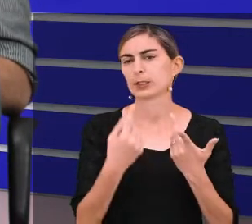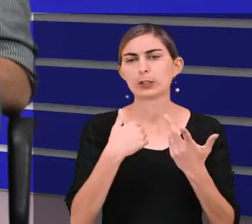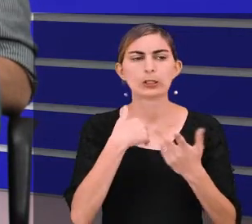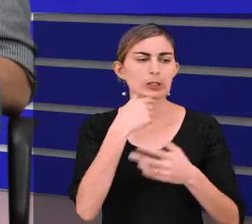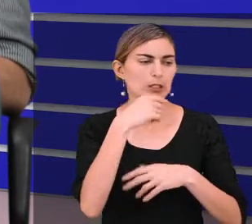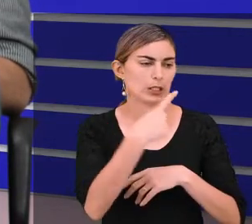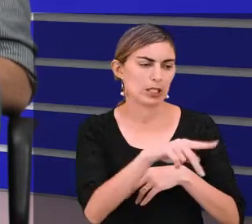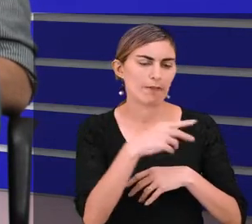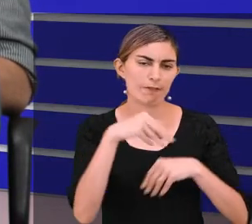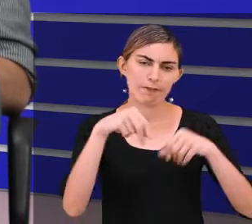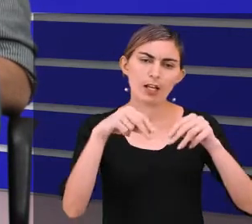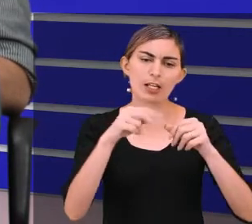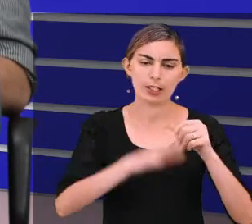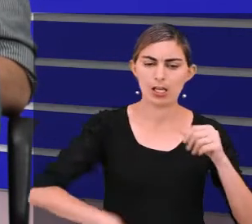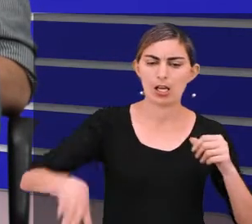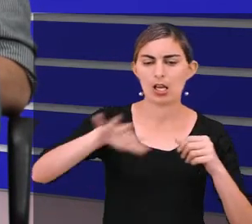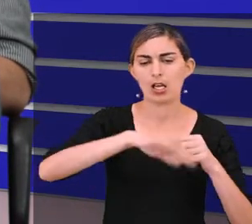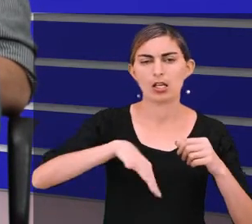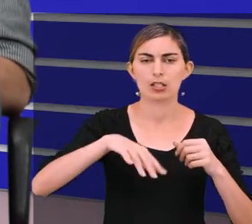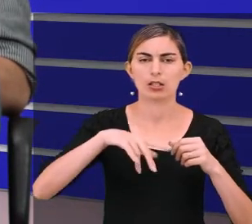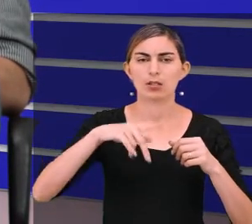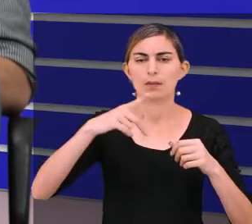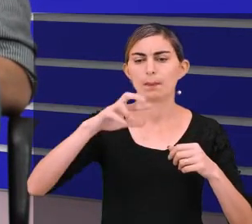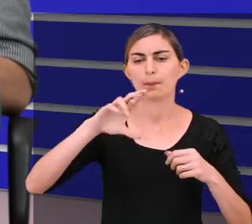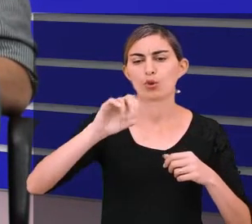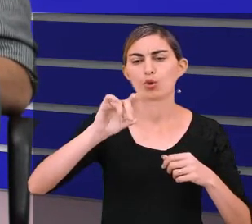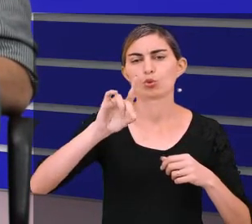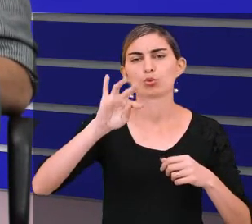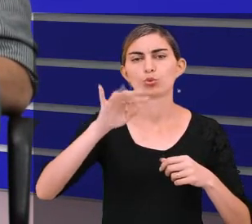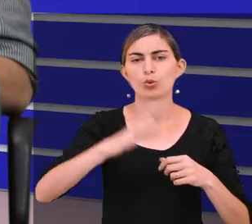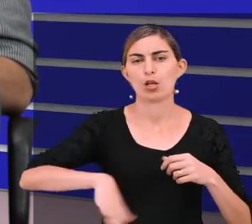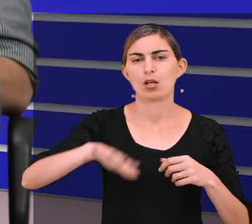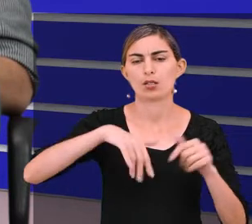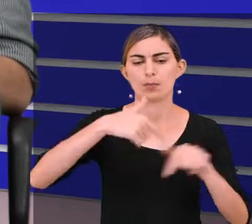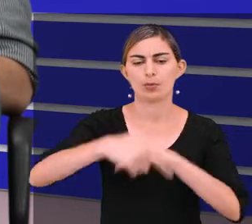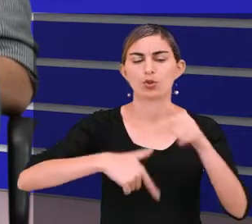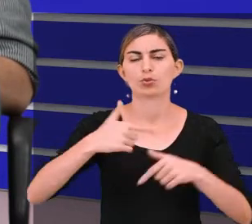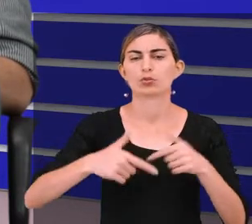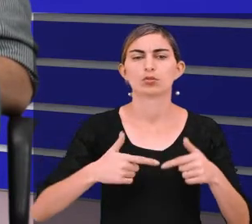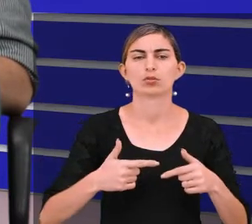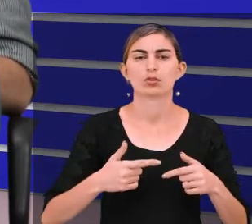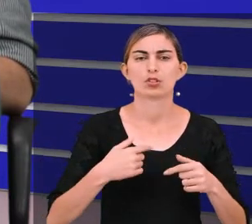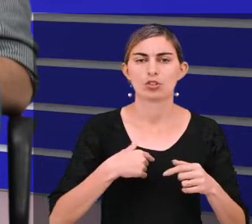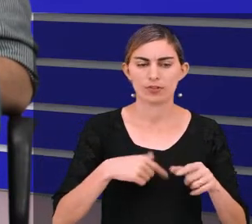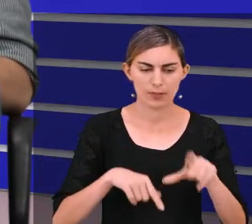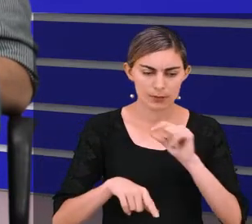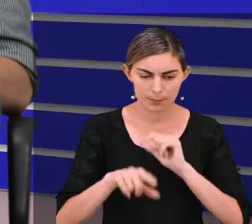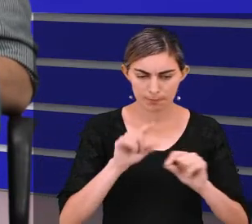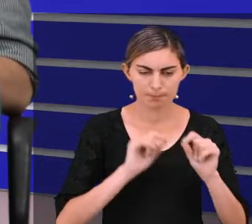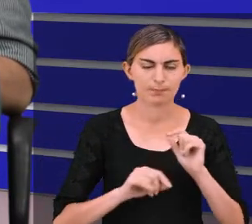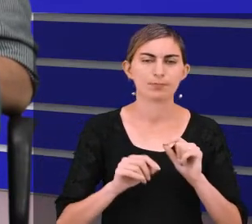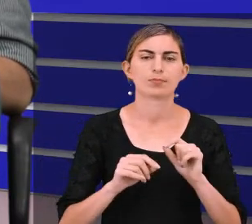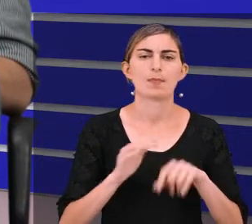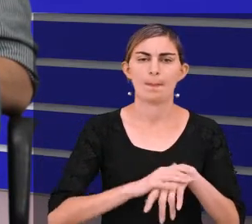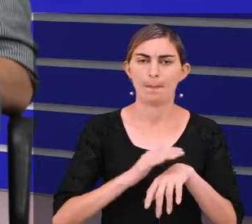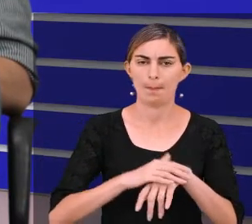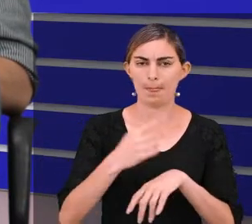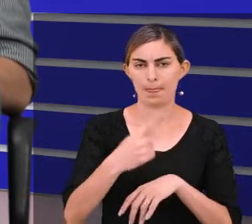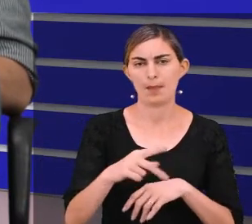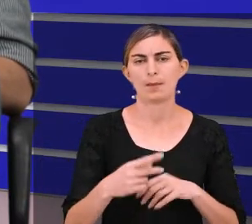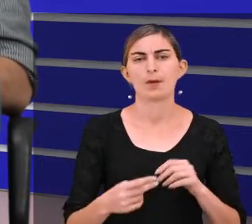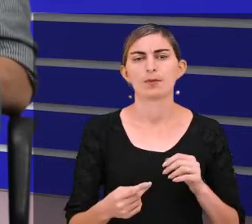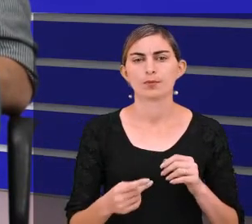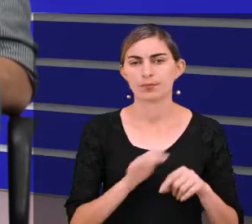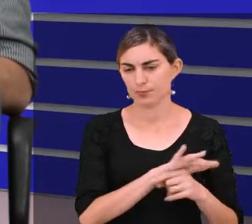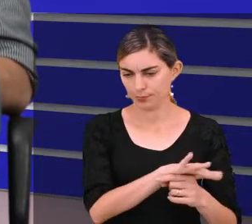do produto para a sua área de produção? A gente faz uma pré-pesagem, já chega na mão dos nossos